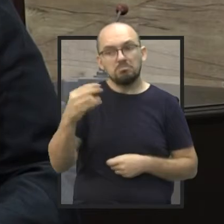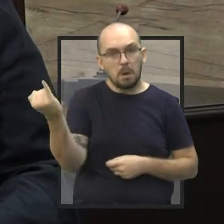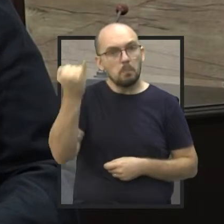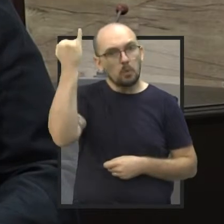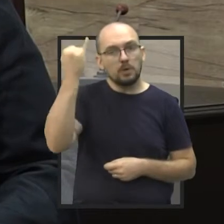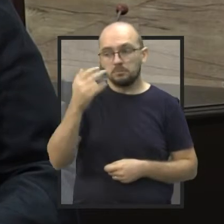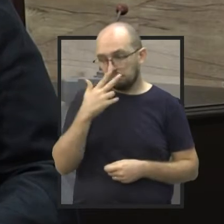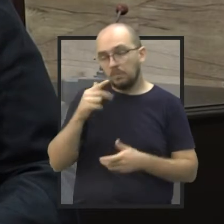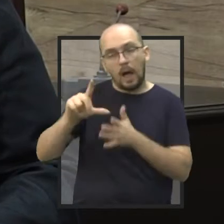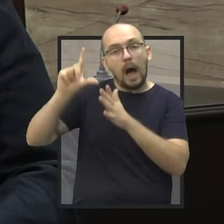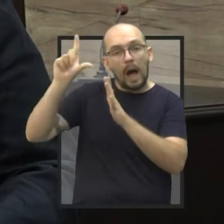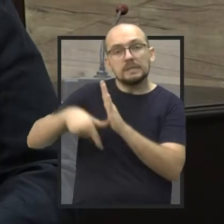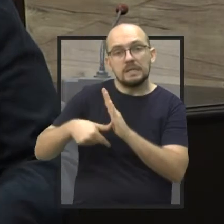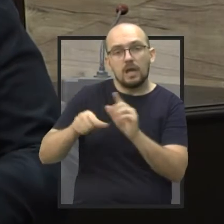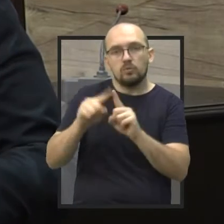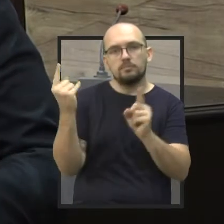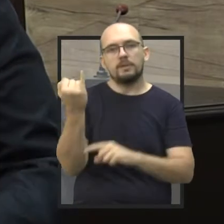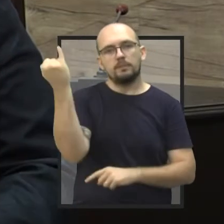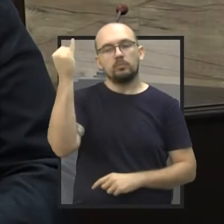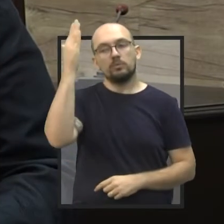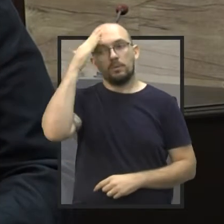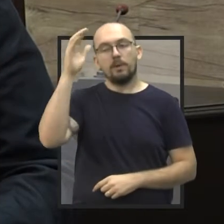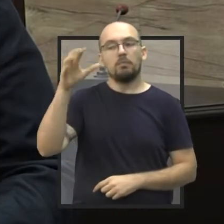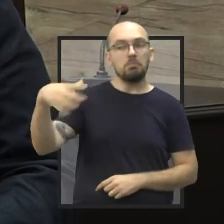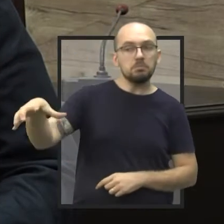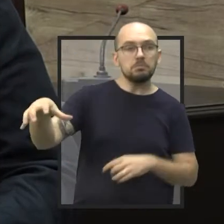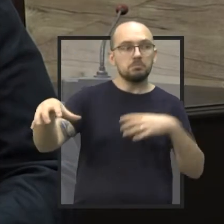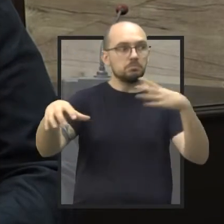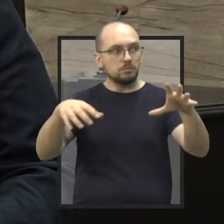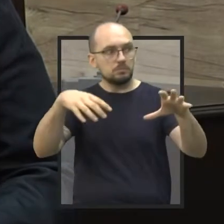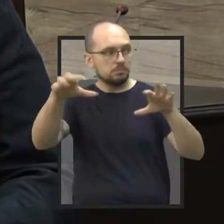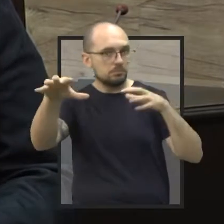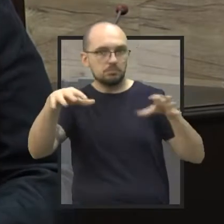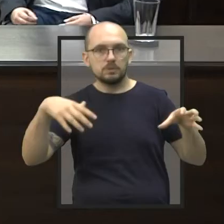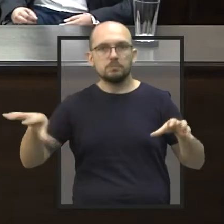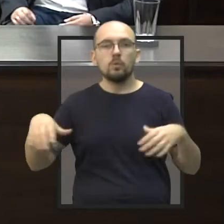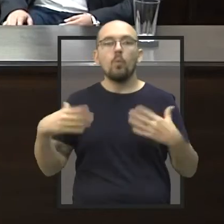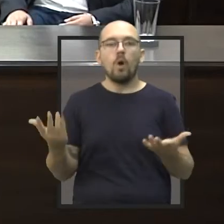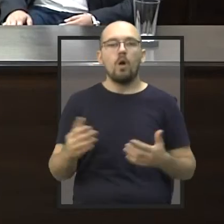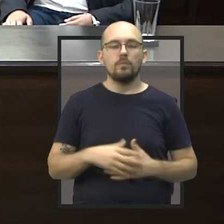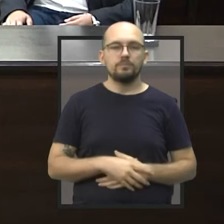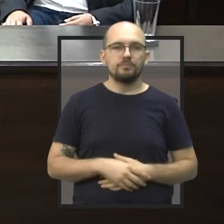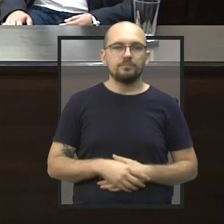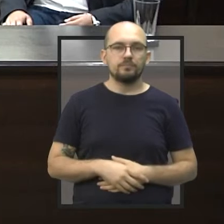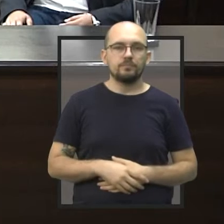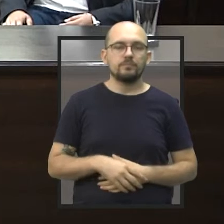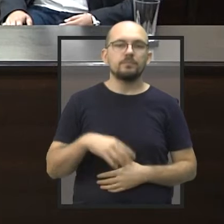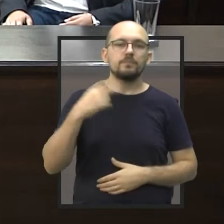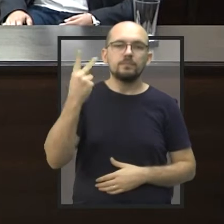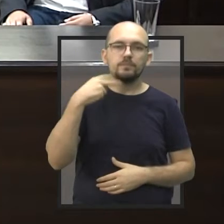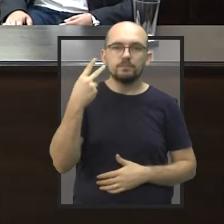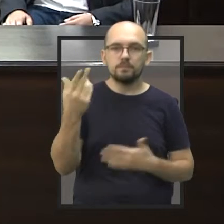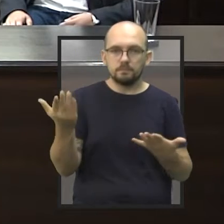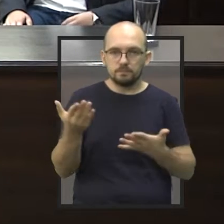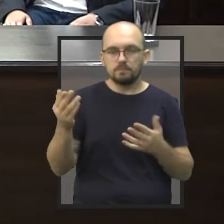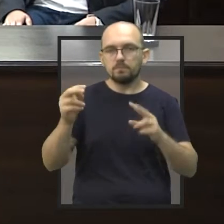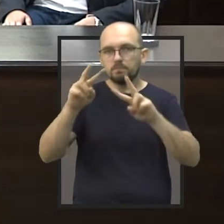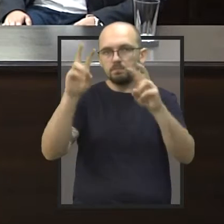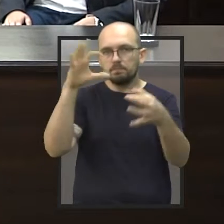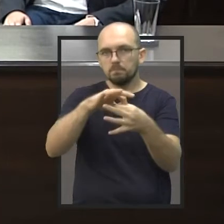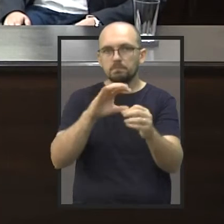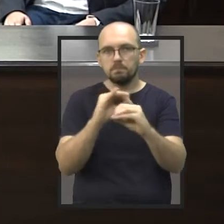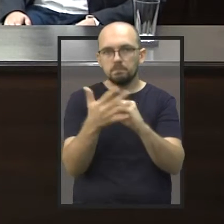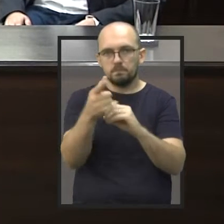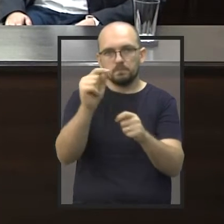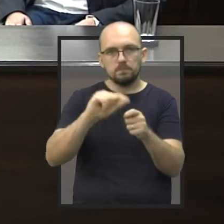mas é importante para a gente ter uma noção, por região, qual a situação da pandemia na cidade. Imperador, nesse contexto ainda da pandemia, o senhor apresentou um